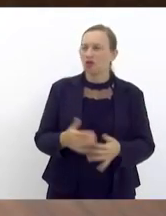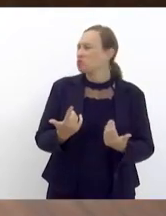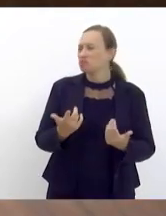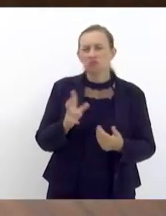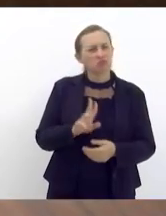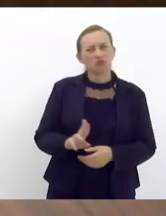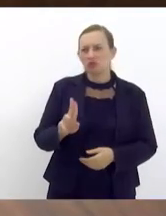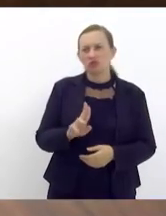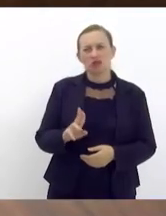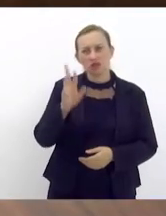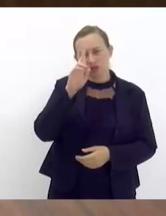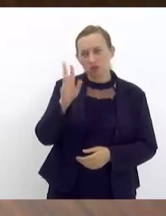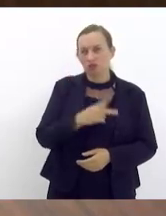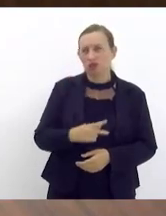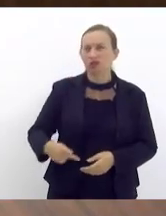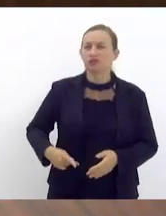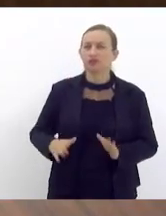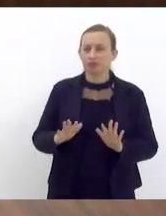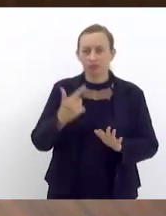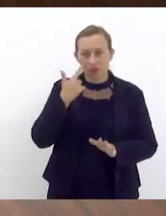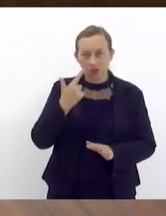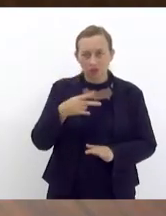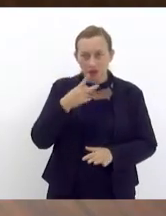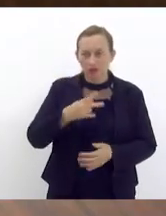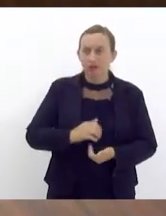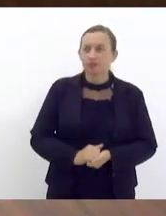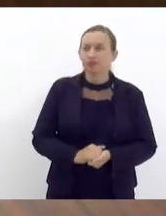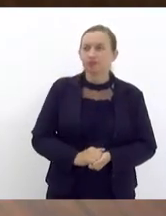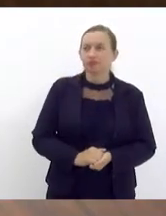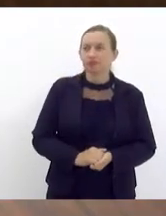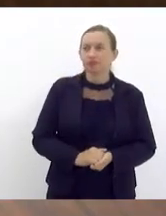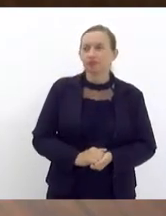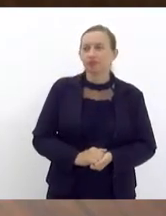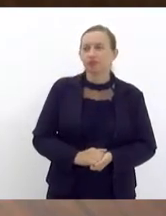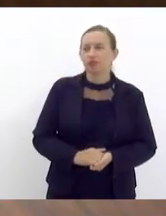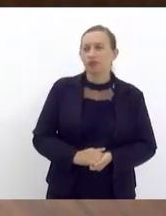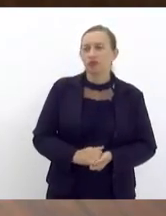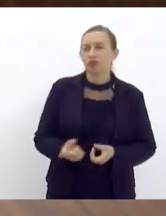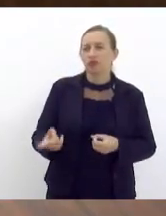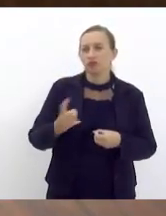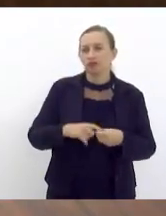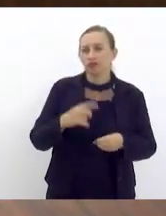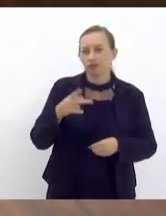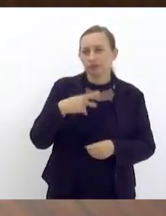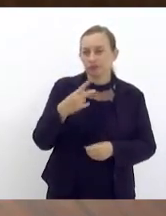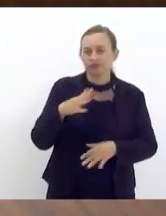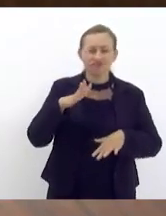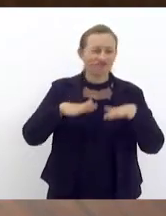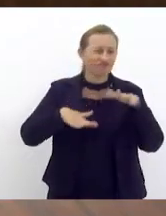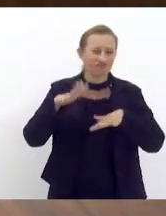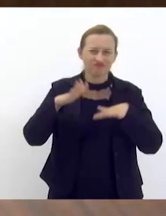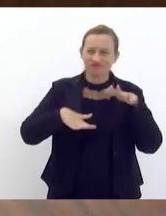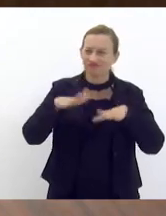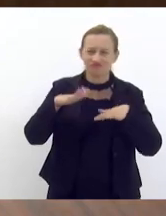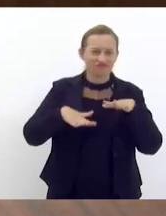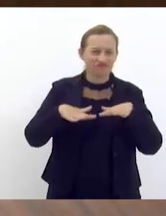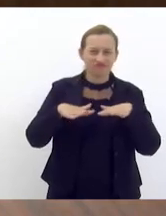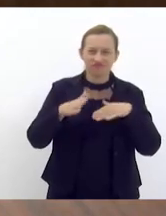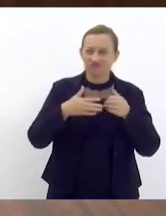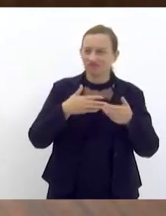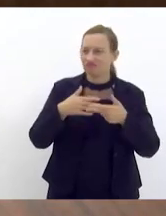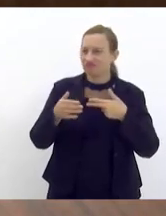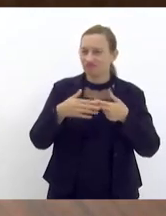presidente presidente olha deixa eu dizer uma coisa primeiro volto a dizer que independente de qualquer coisa o